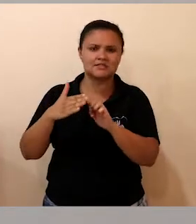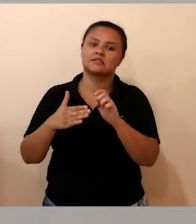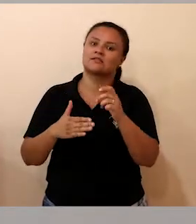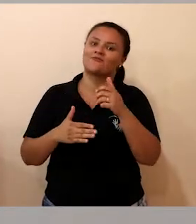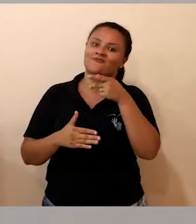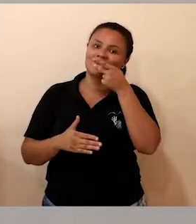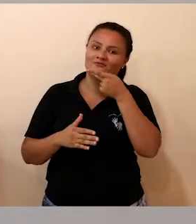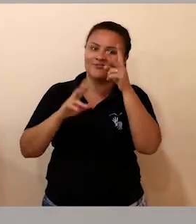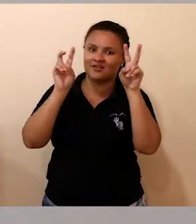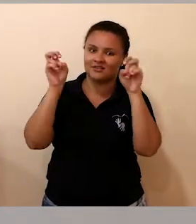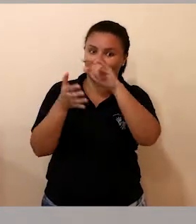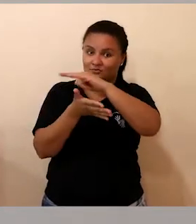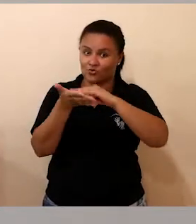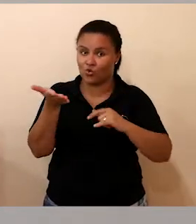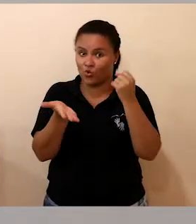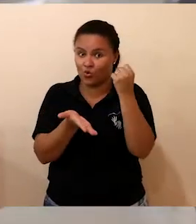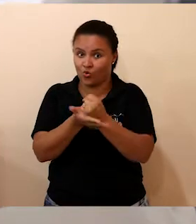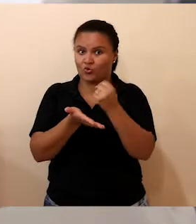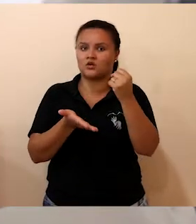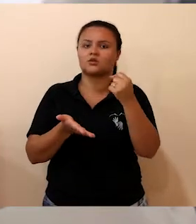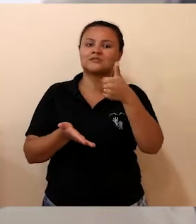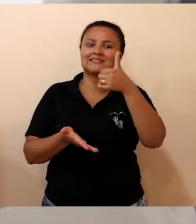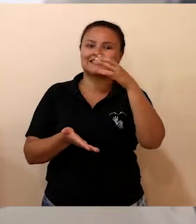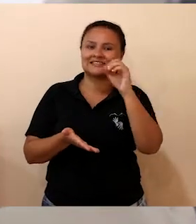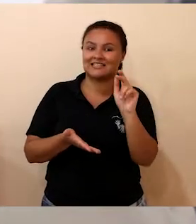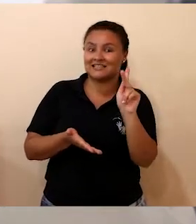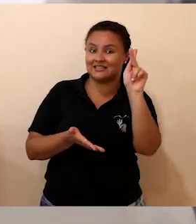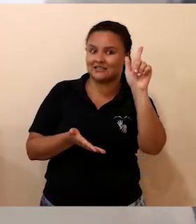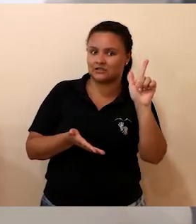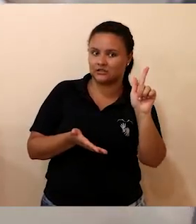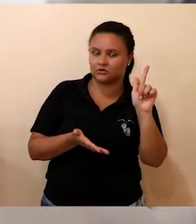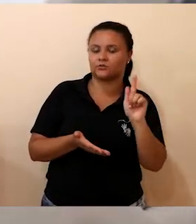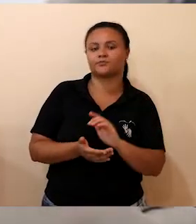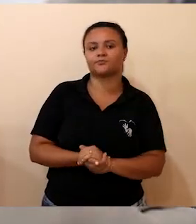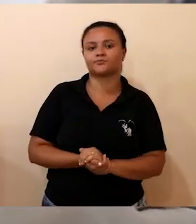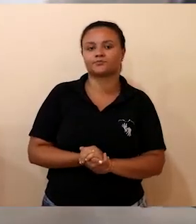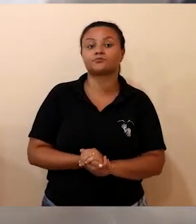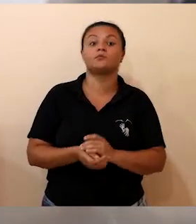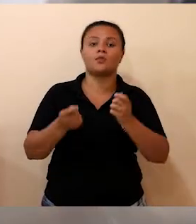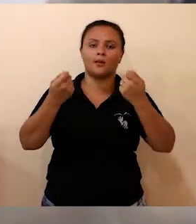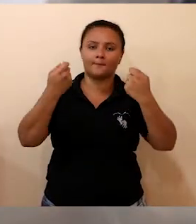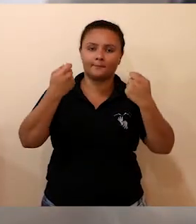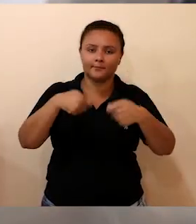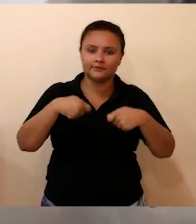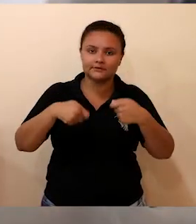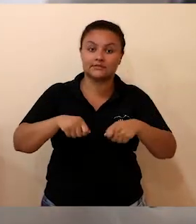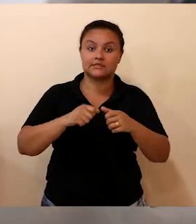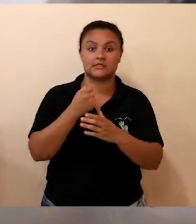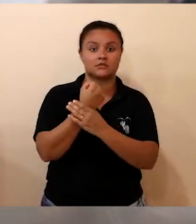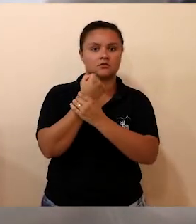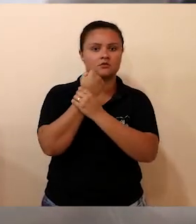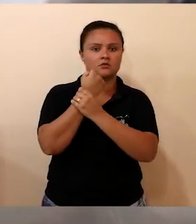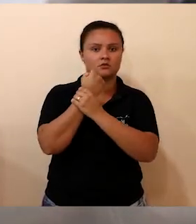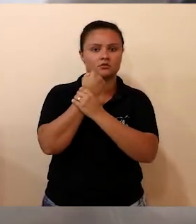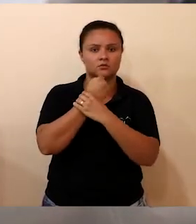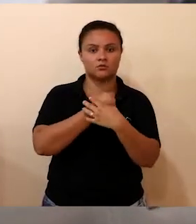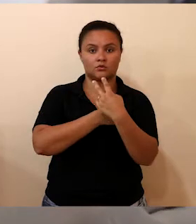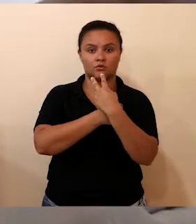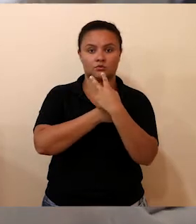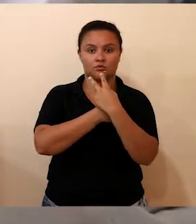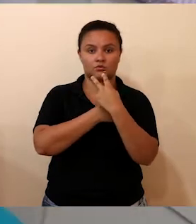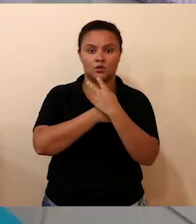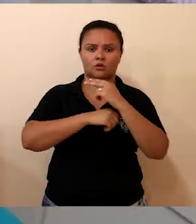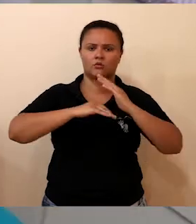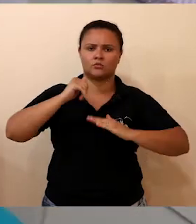ficou abaixo dessa média, o valor é o mesmo. Para que se tenha segurança nos procedimentos odontológicos e não ofereça perigo ao profissional e